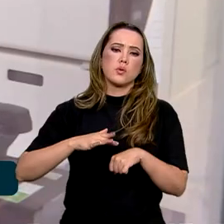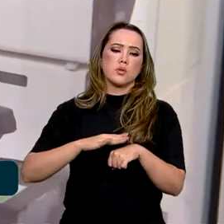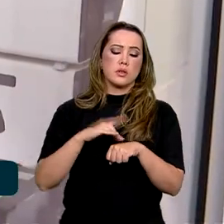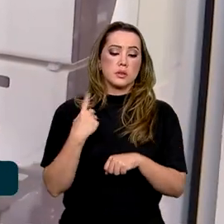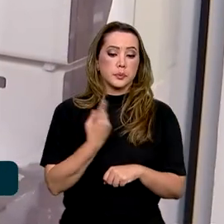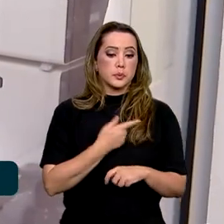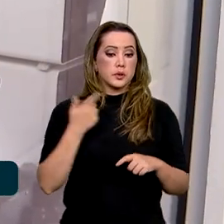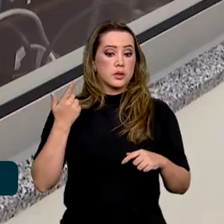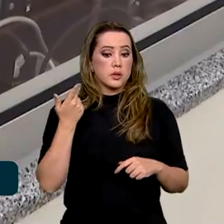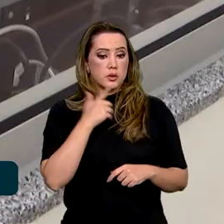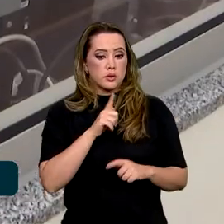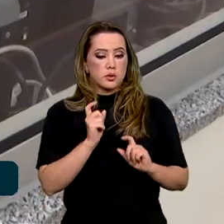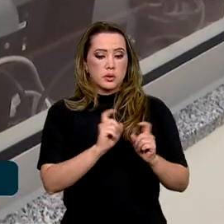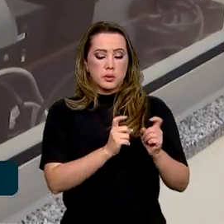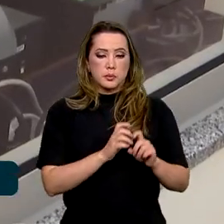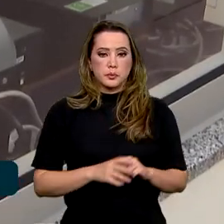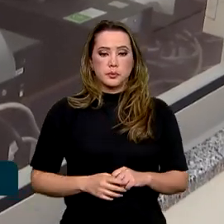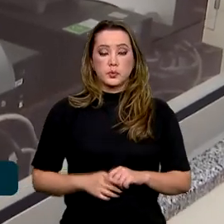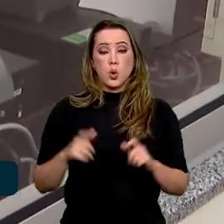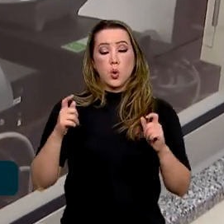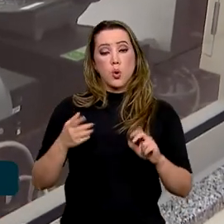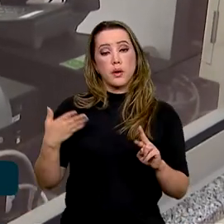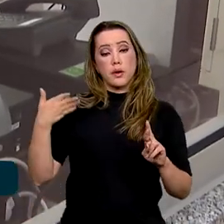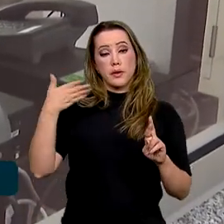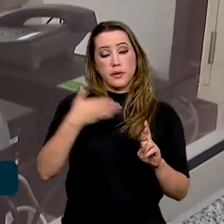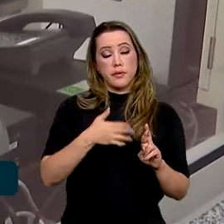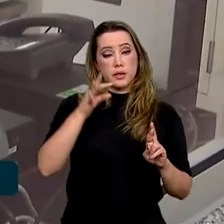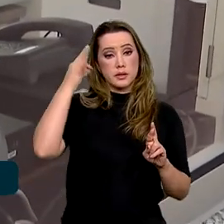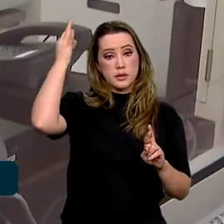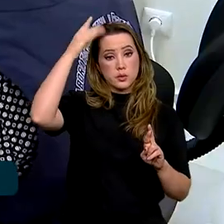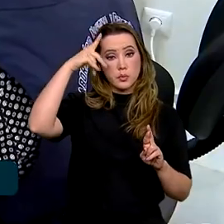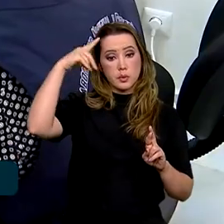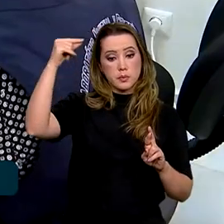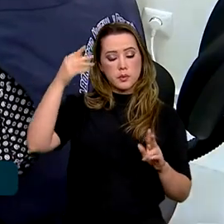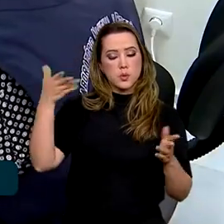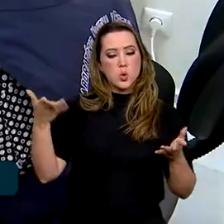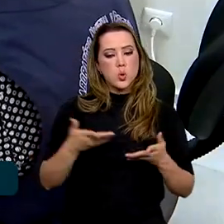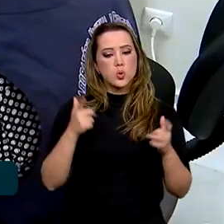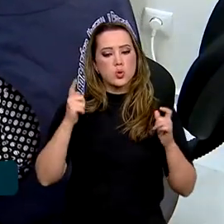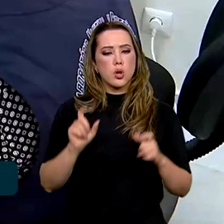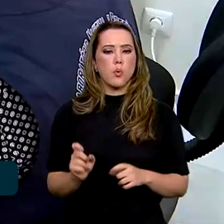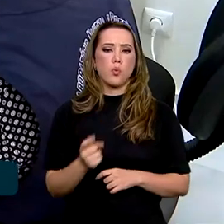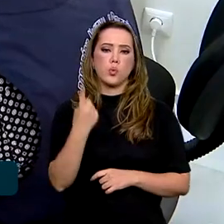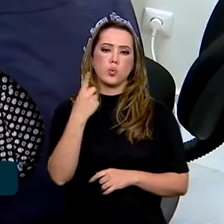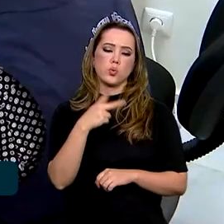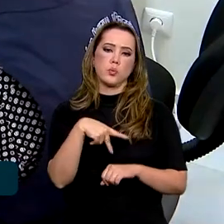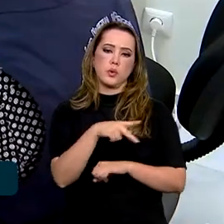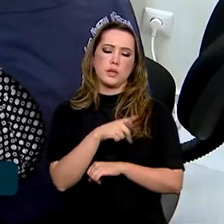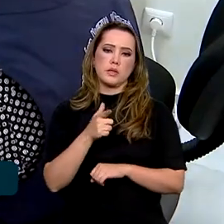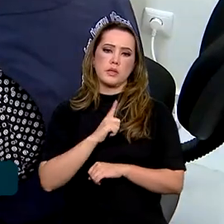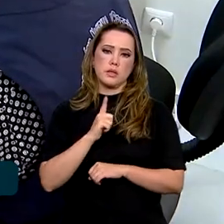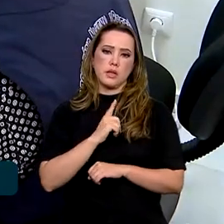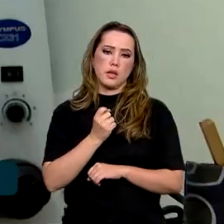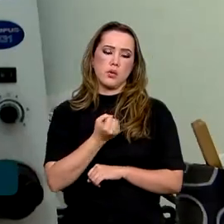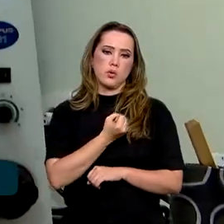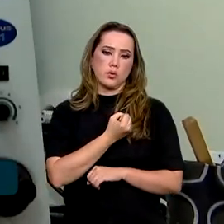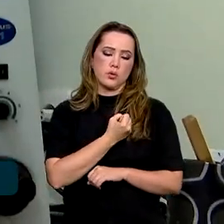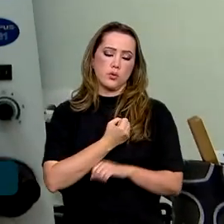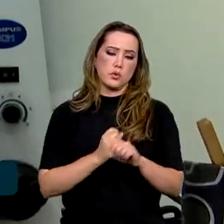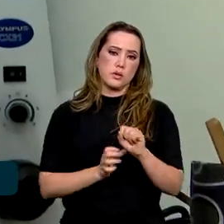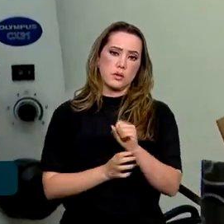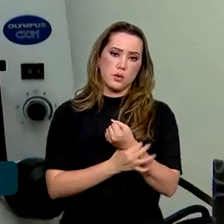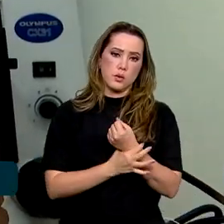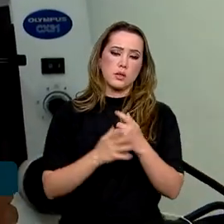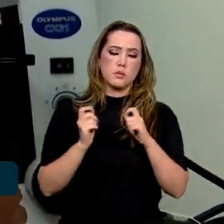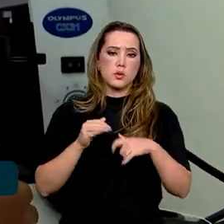gerimos. O local virou referência em São Tomé e Príncipe e hoje é o único no país com nível de segurança para